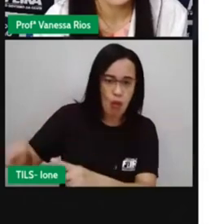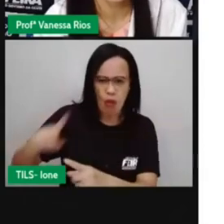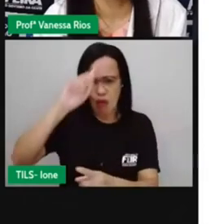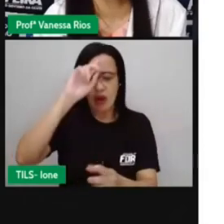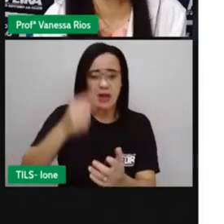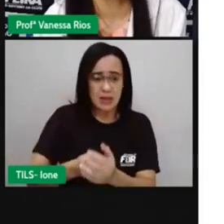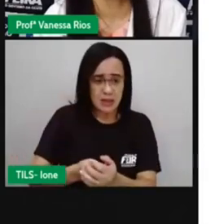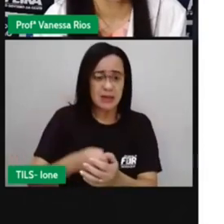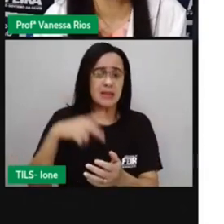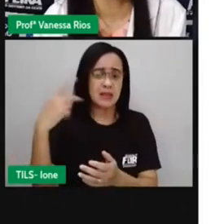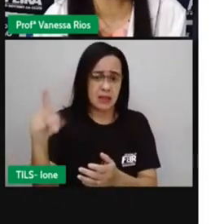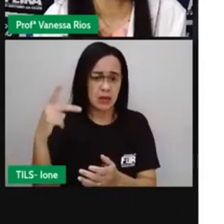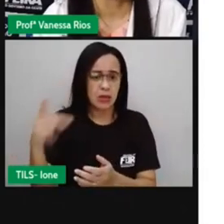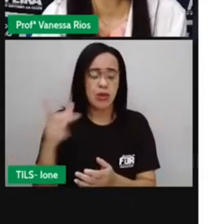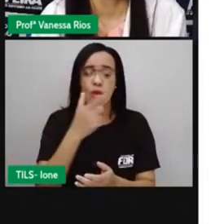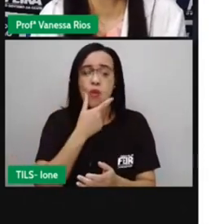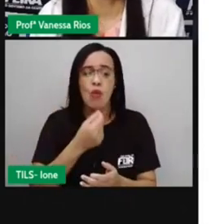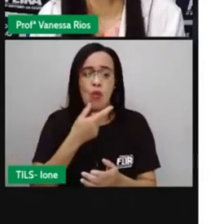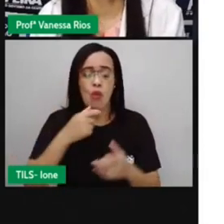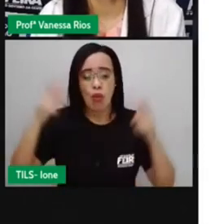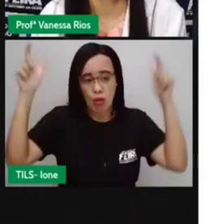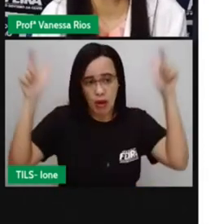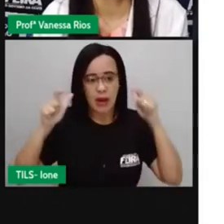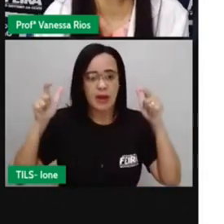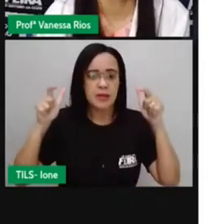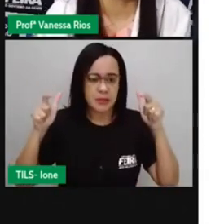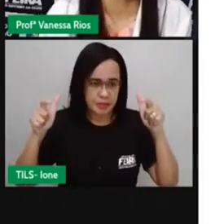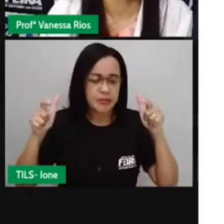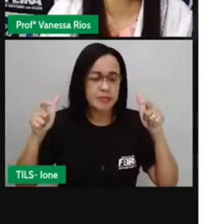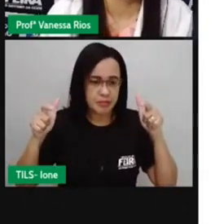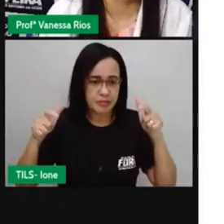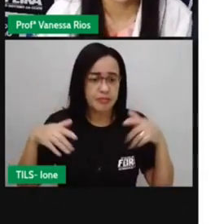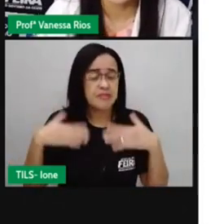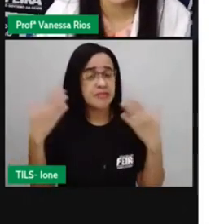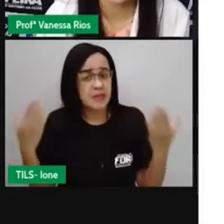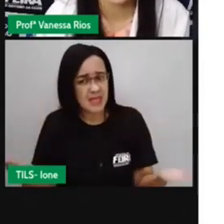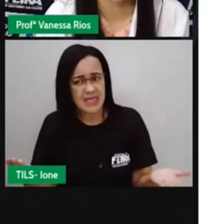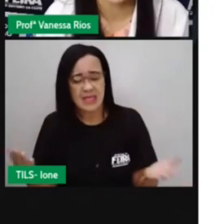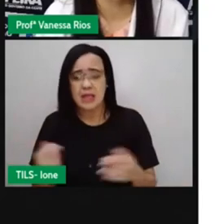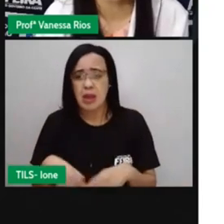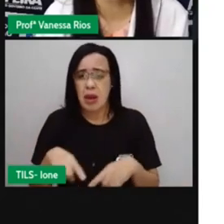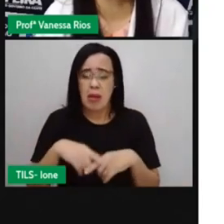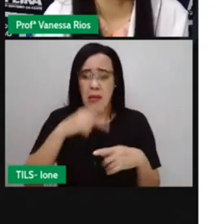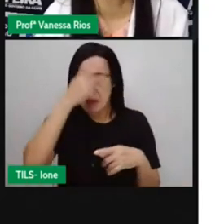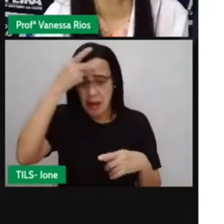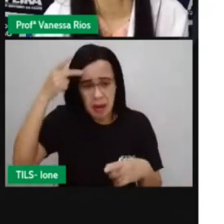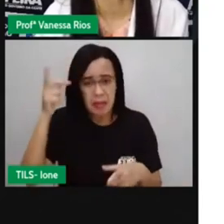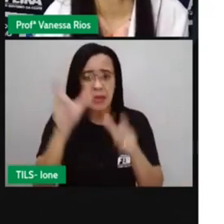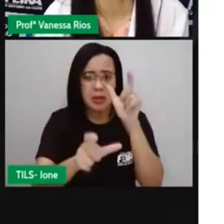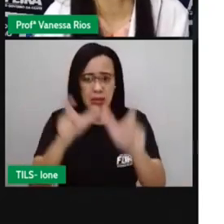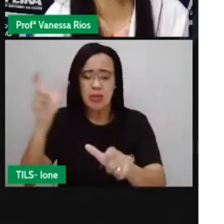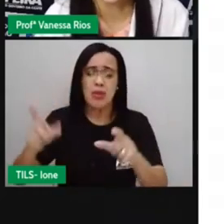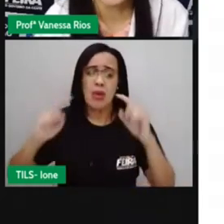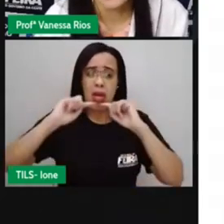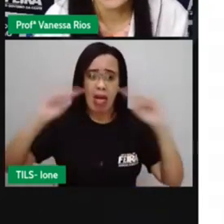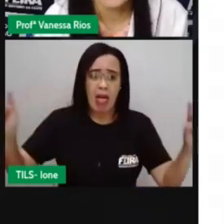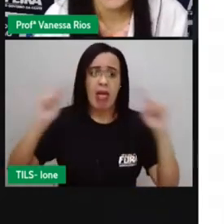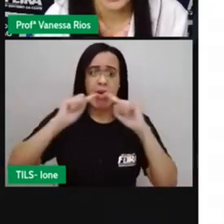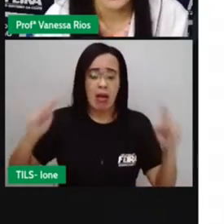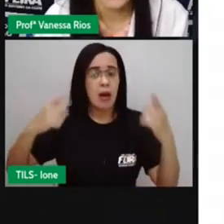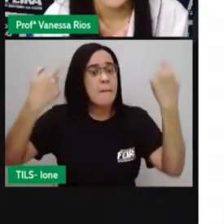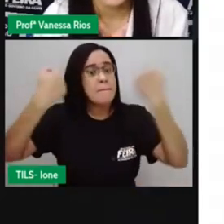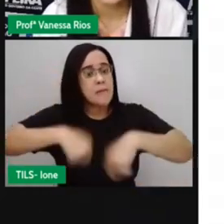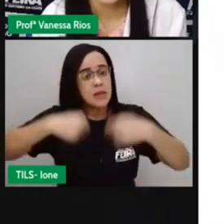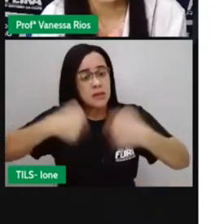poder que governava o Brasil. Então, diante dessas insatisfações, se pensava em mudar o sistema de